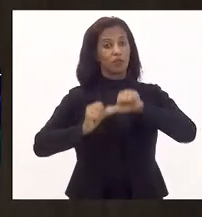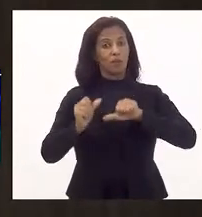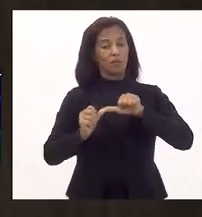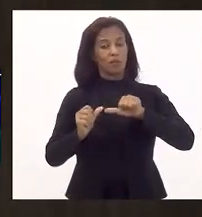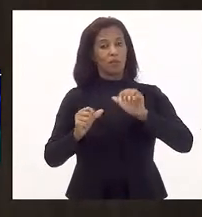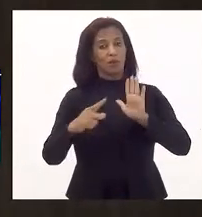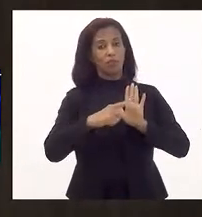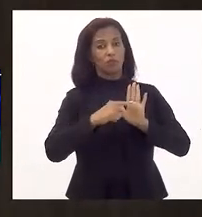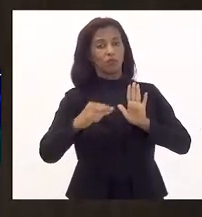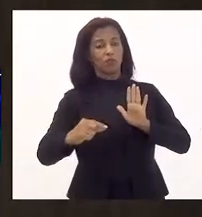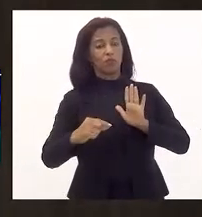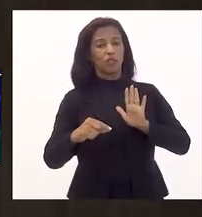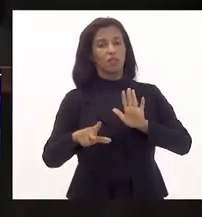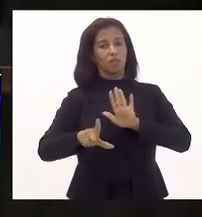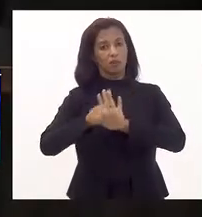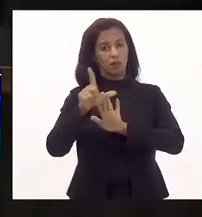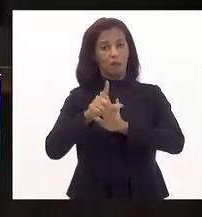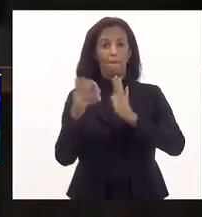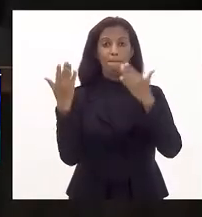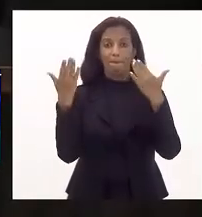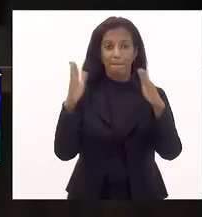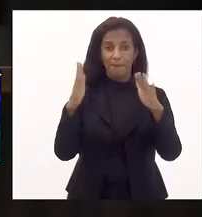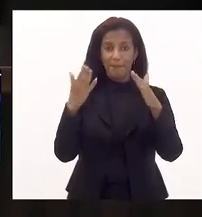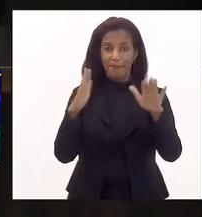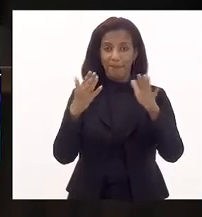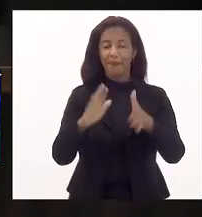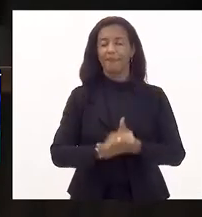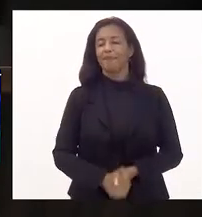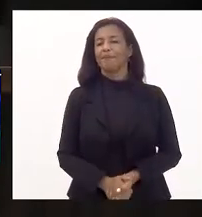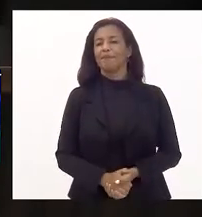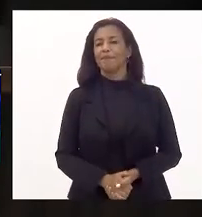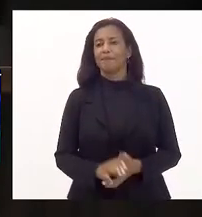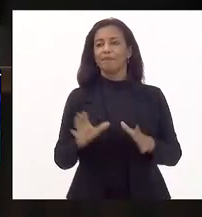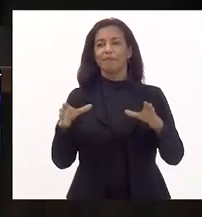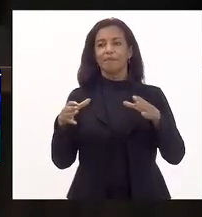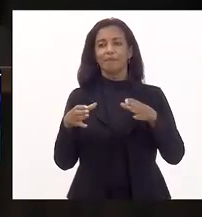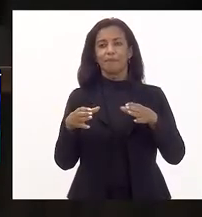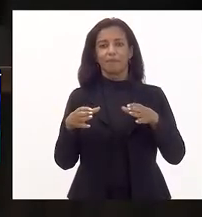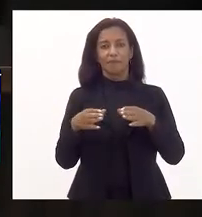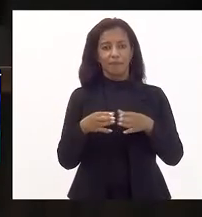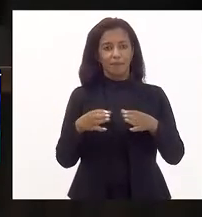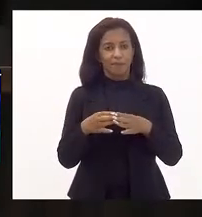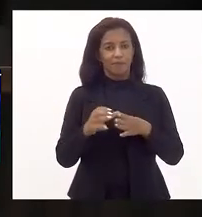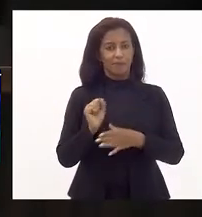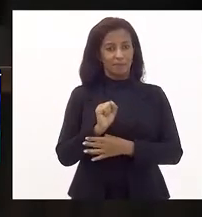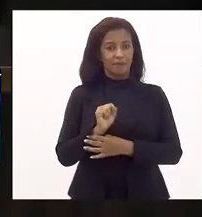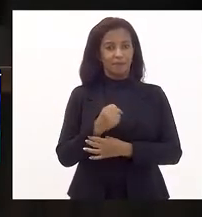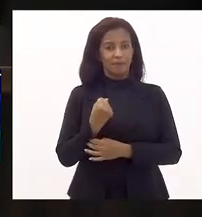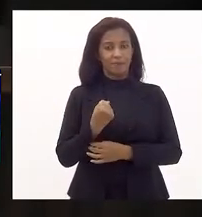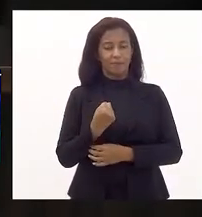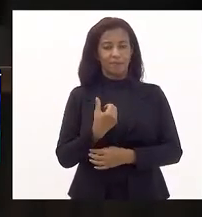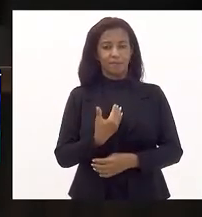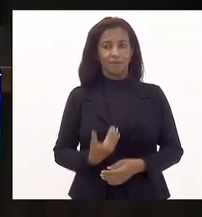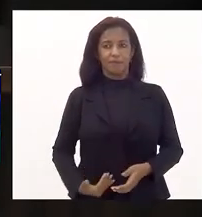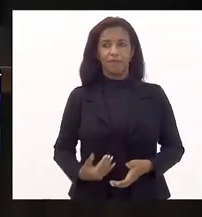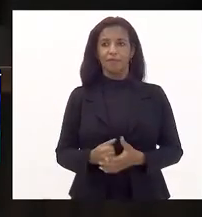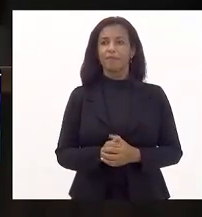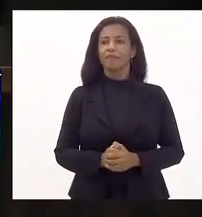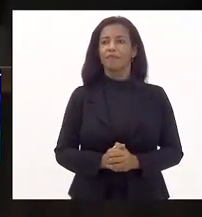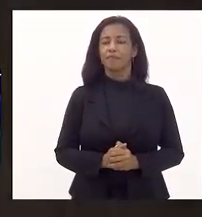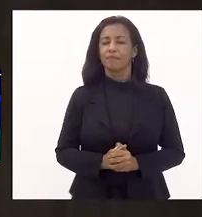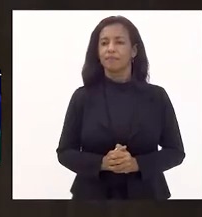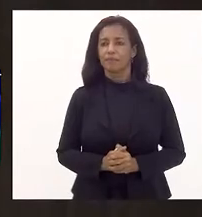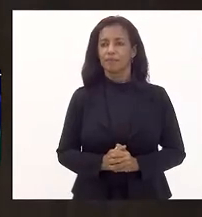legislativa, esse é o parecer. Parabéns. Pela Comissão de Segurança Pública, deputado Coronel, voto do divergente, não?